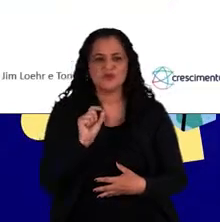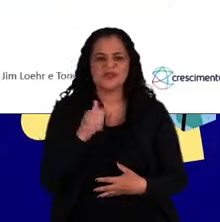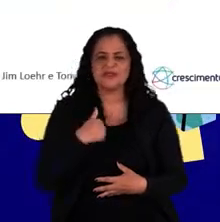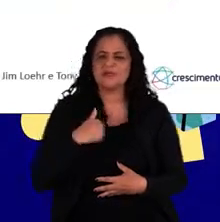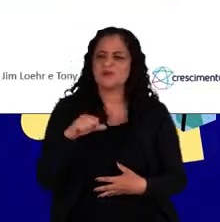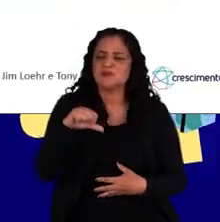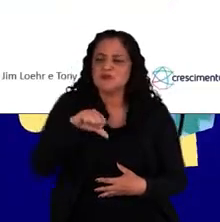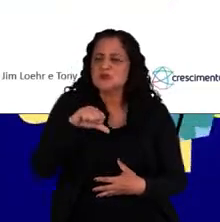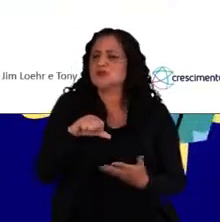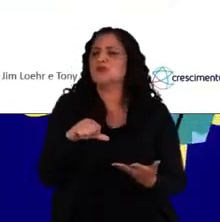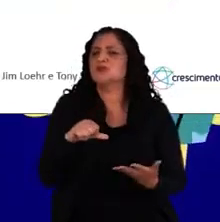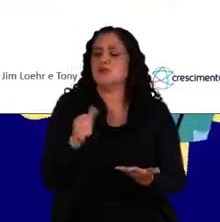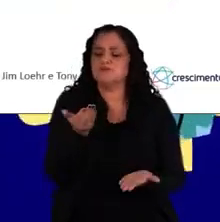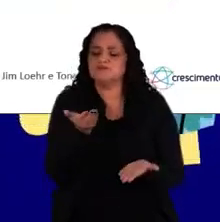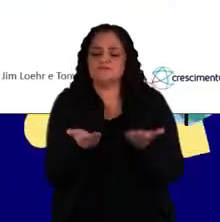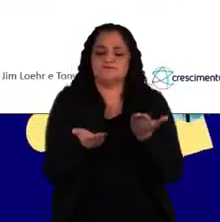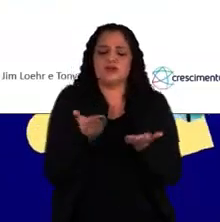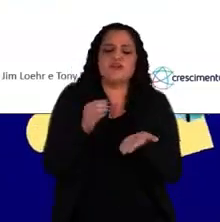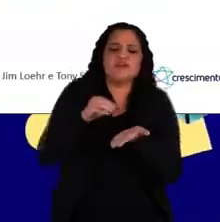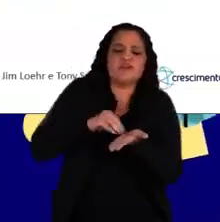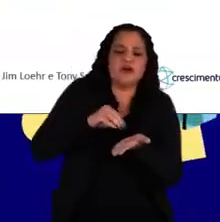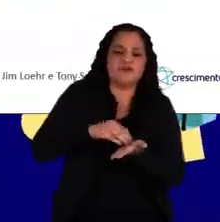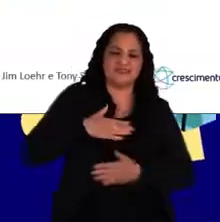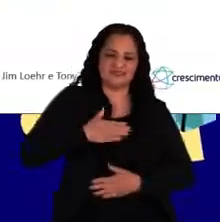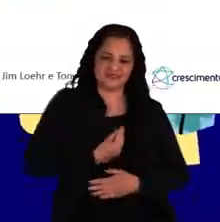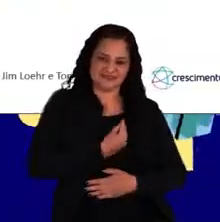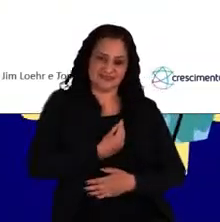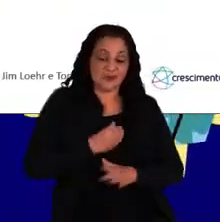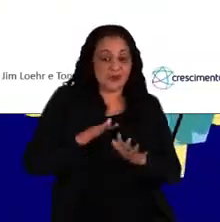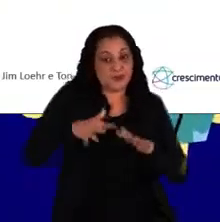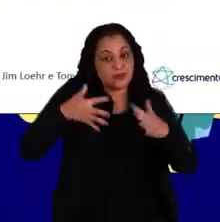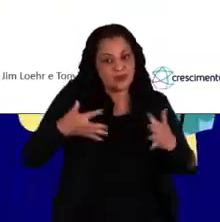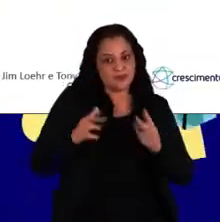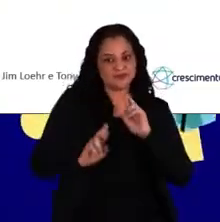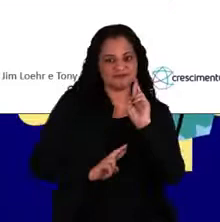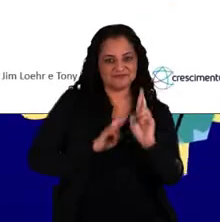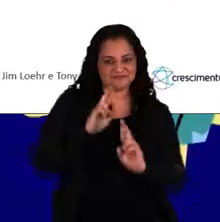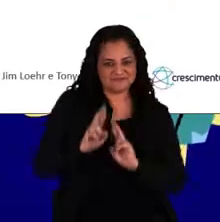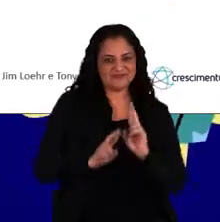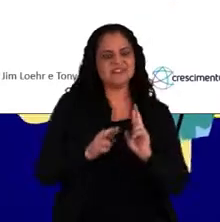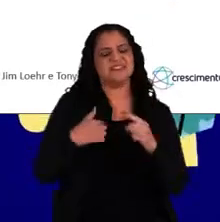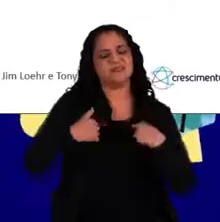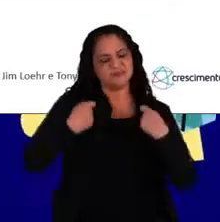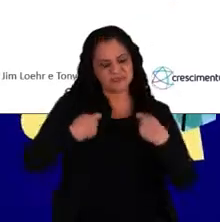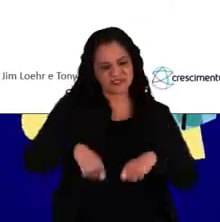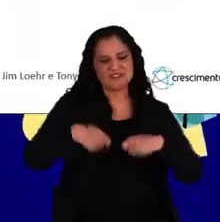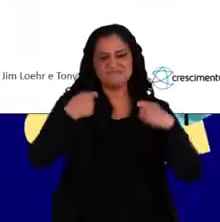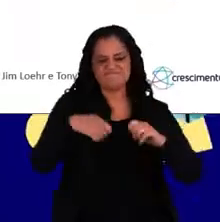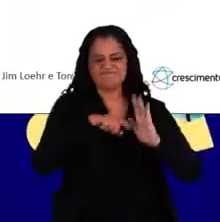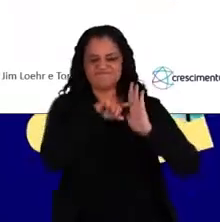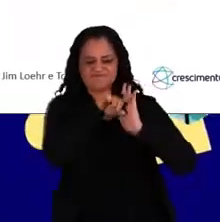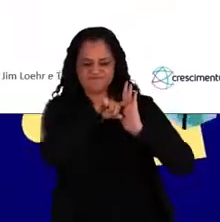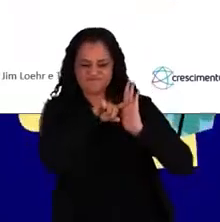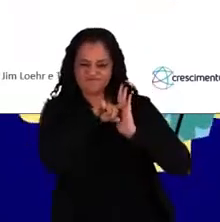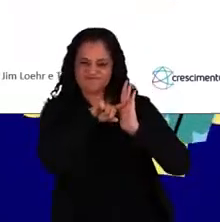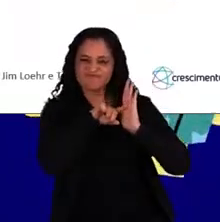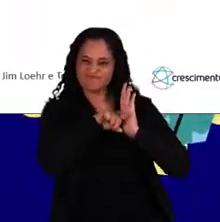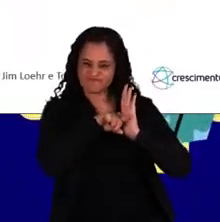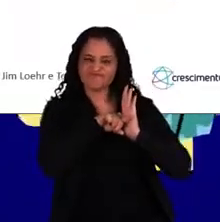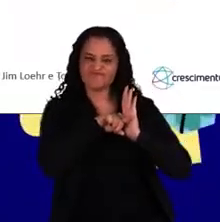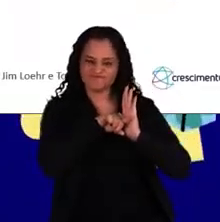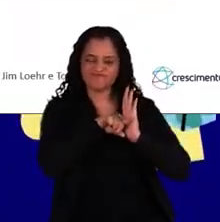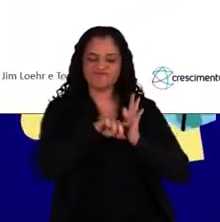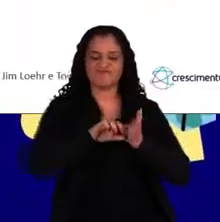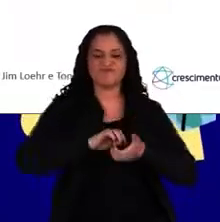não está bem ou não está equilibrado em minha vida ou nas minhas relações e que eu deva, sim, investigar e olhar um pouco